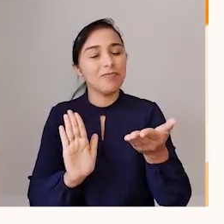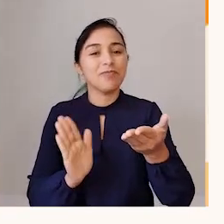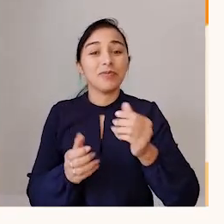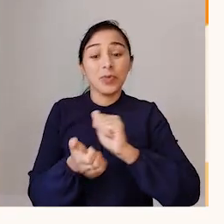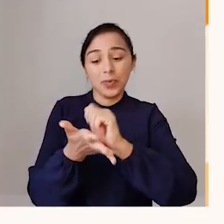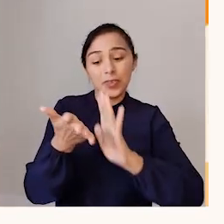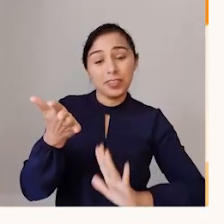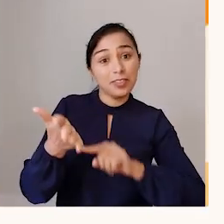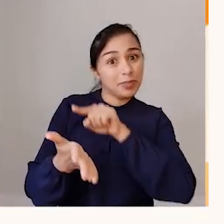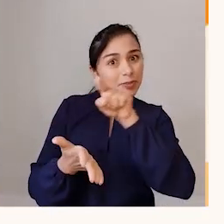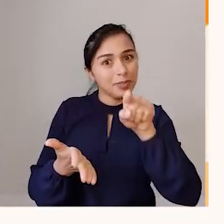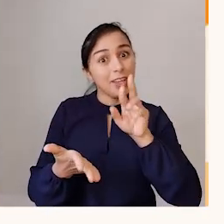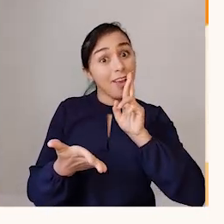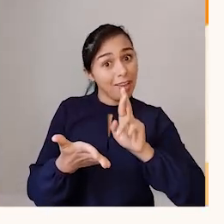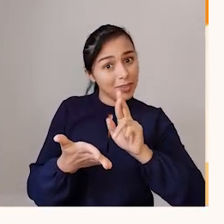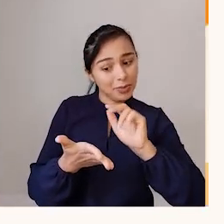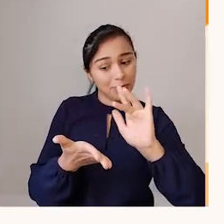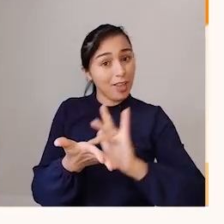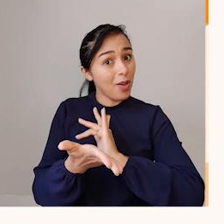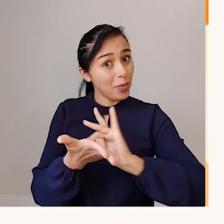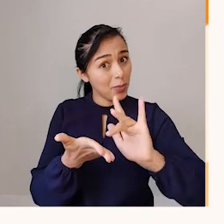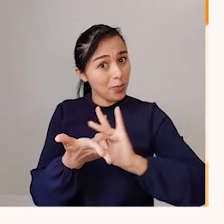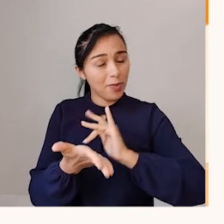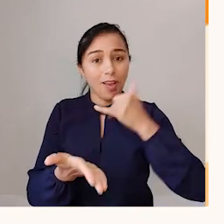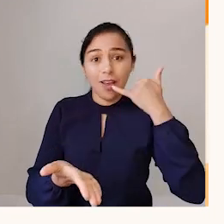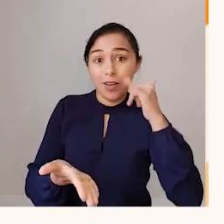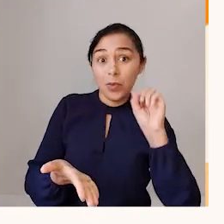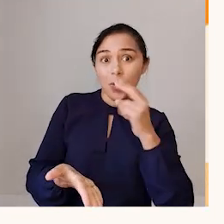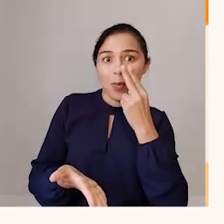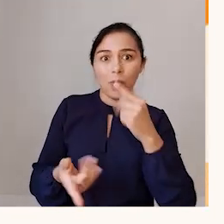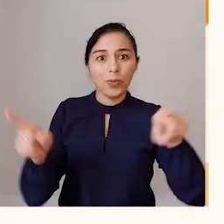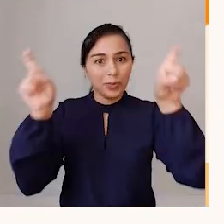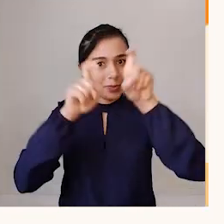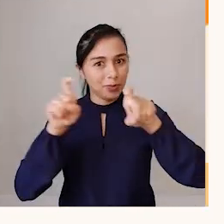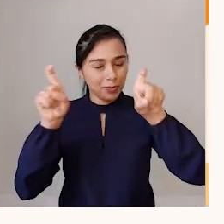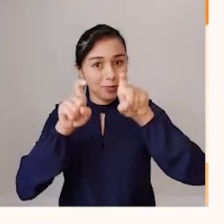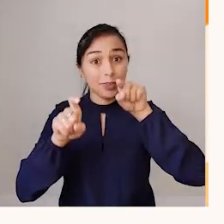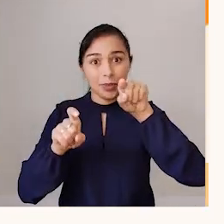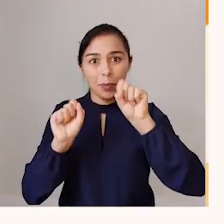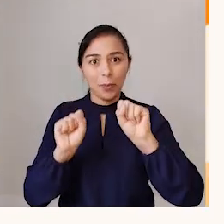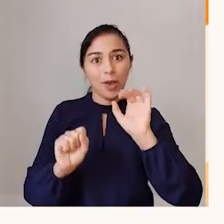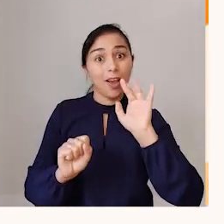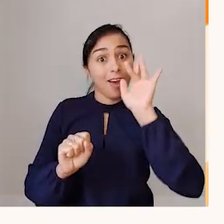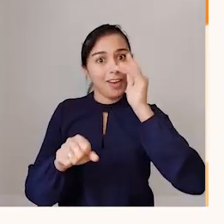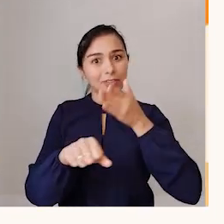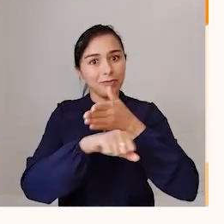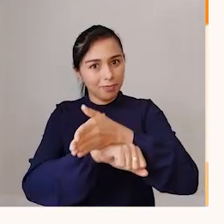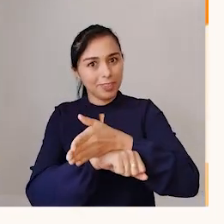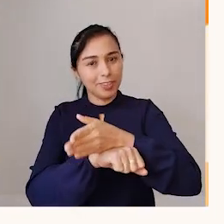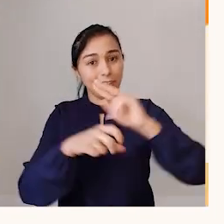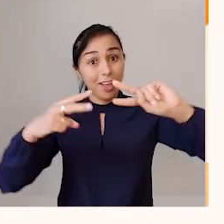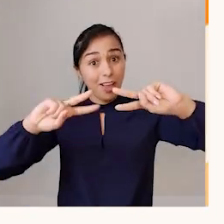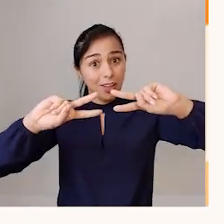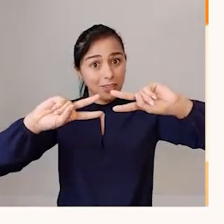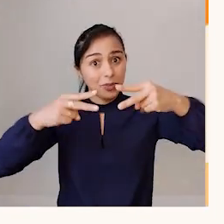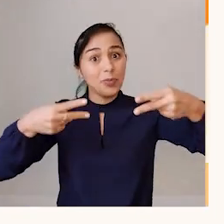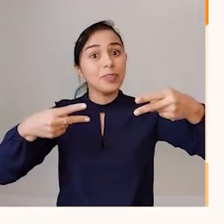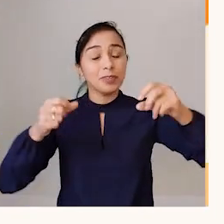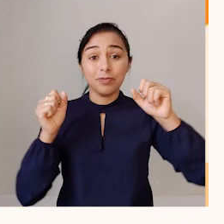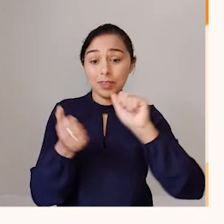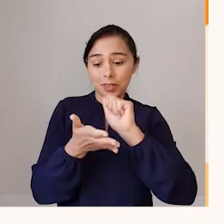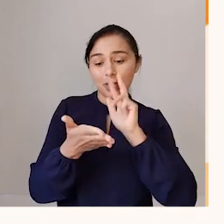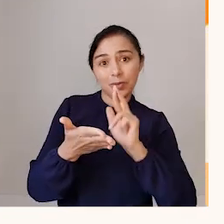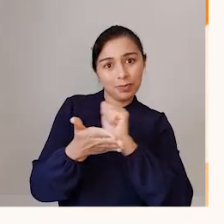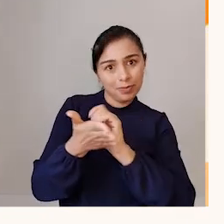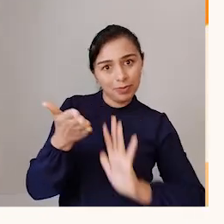desenvolvam no tablet, no celular, no computador de vocês. Basta acessar esse link e desenvolver a atividade.